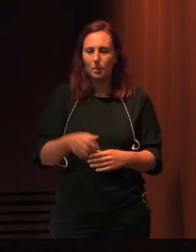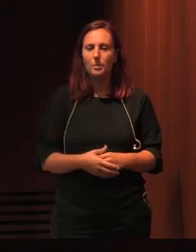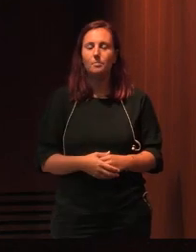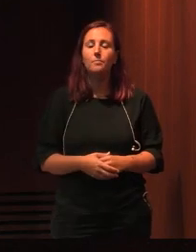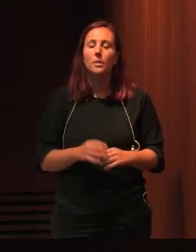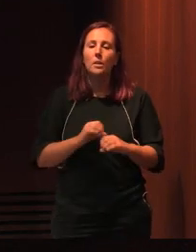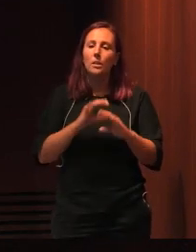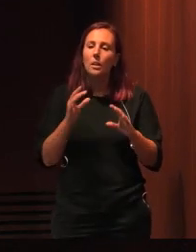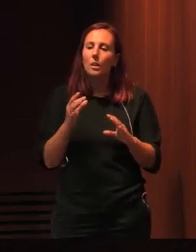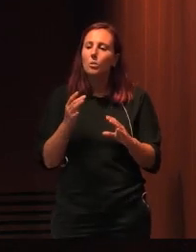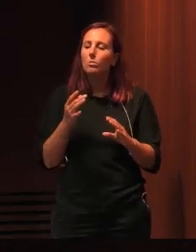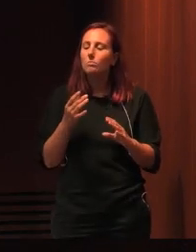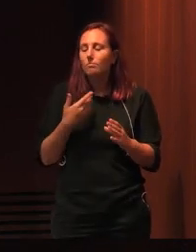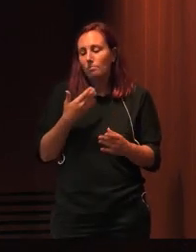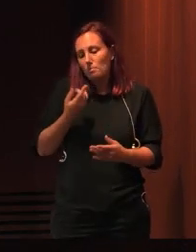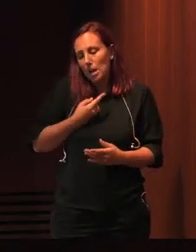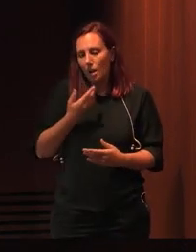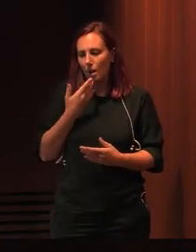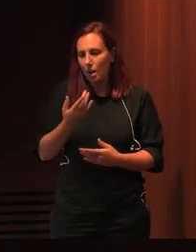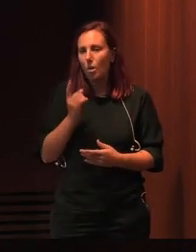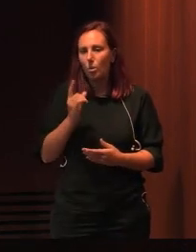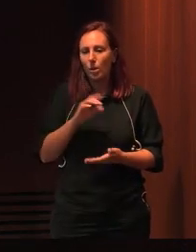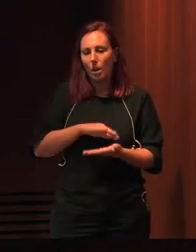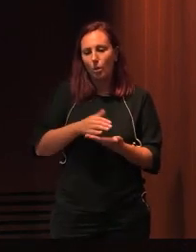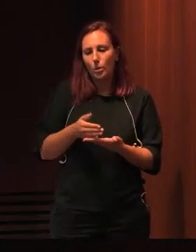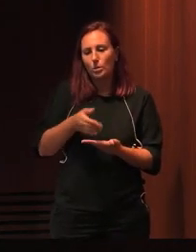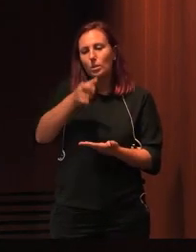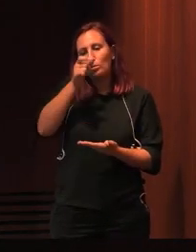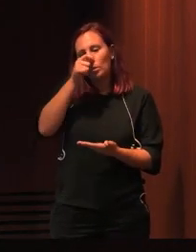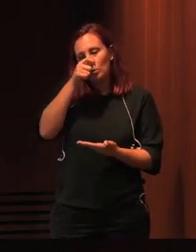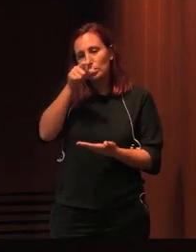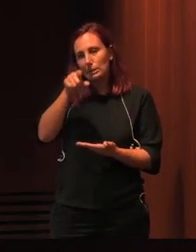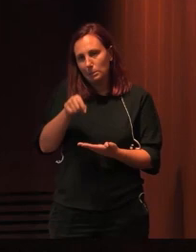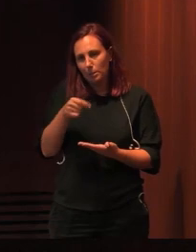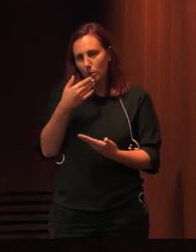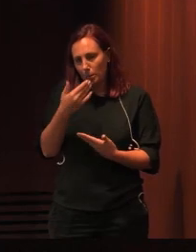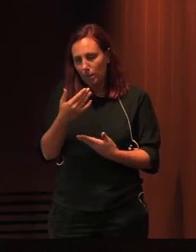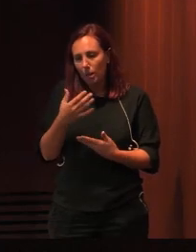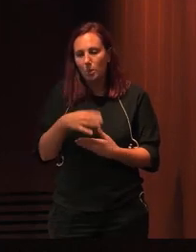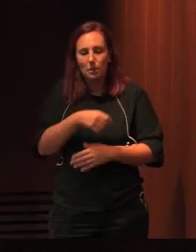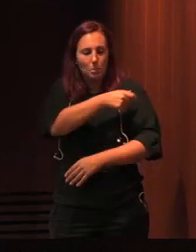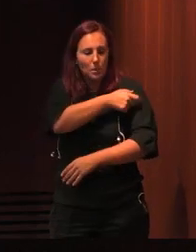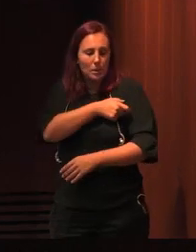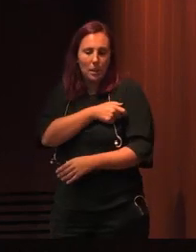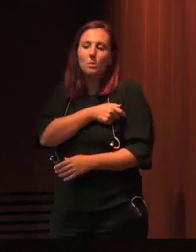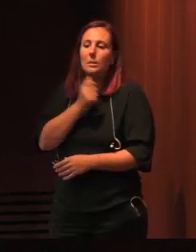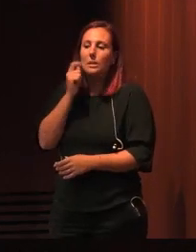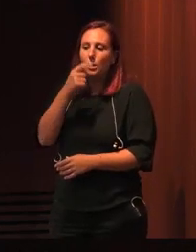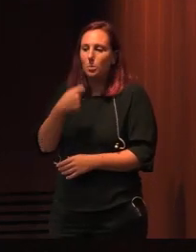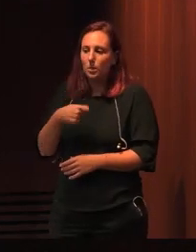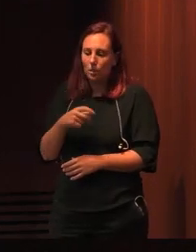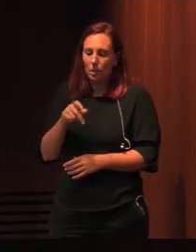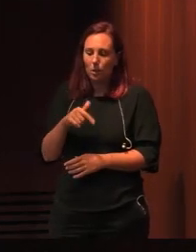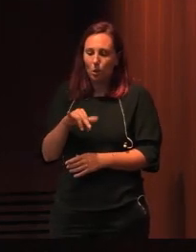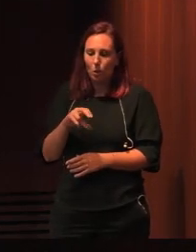Naturalmente, não posso deixar de agradecer à Fundação Carlos Gubinquian, na pessoa do Sr. Presidente, no Professor António